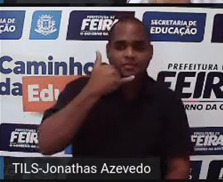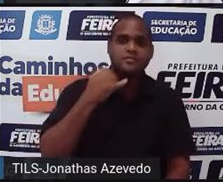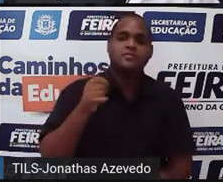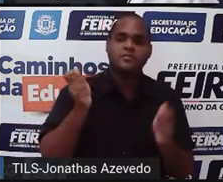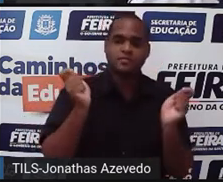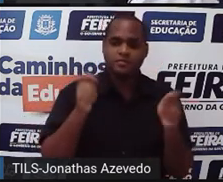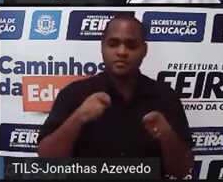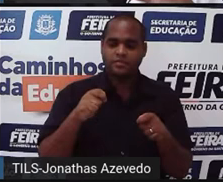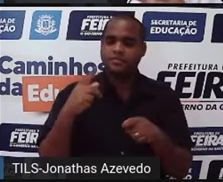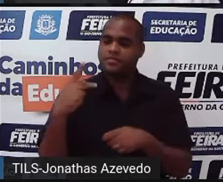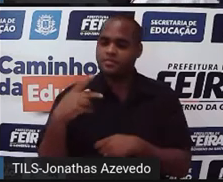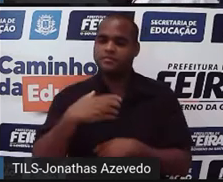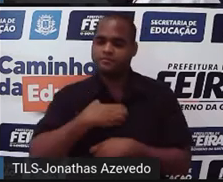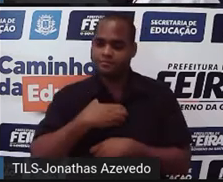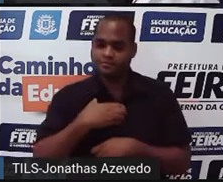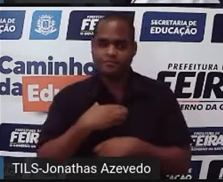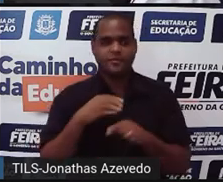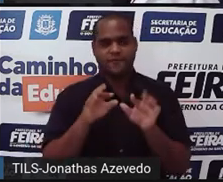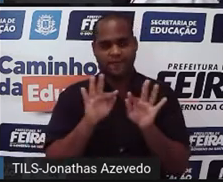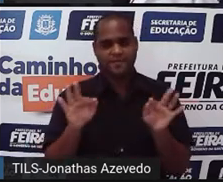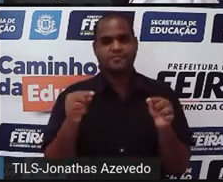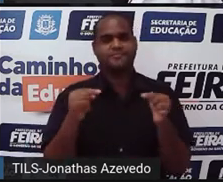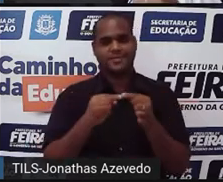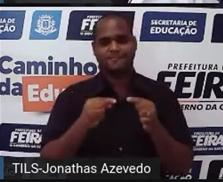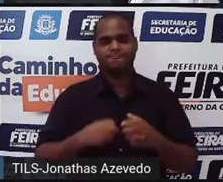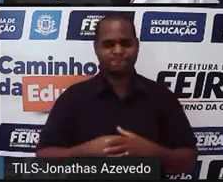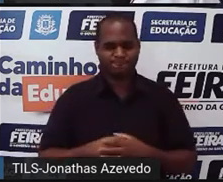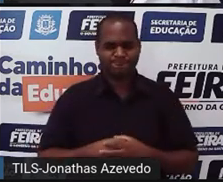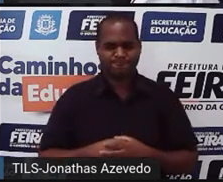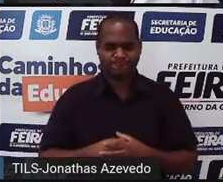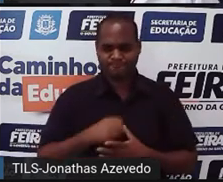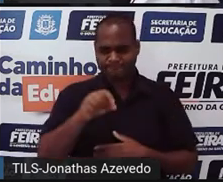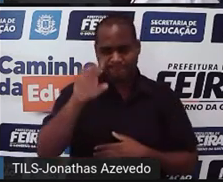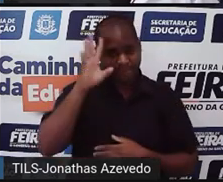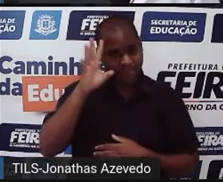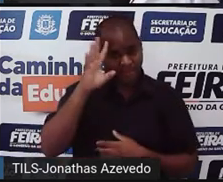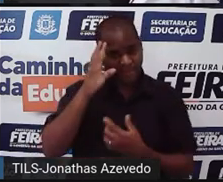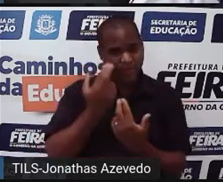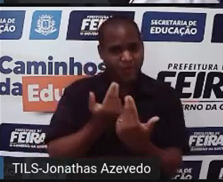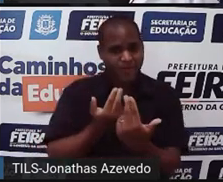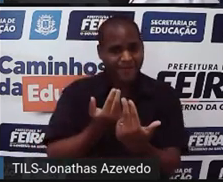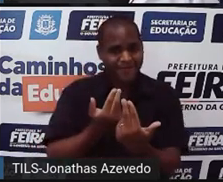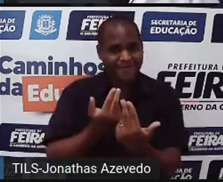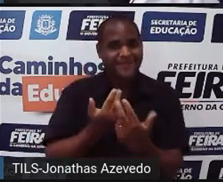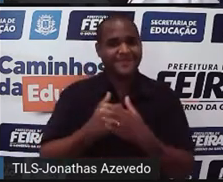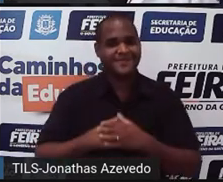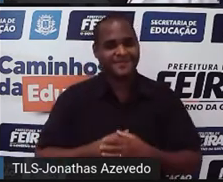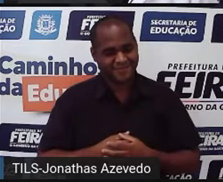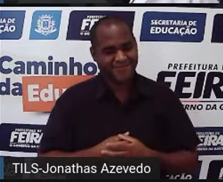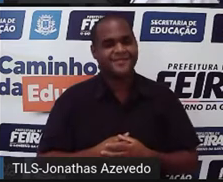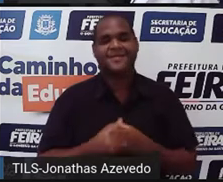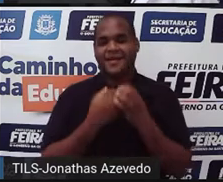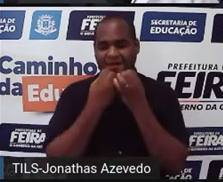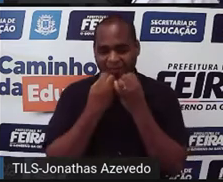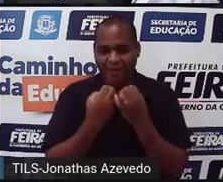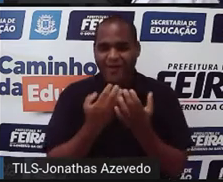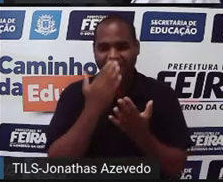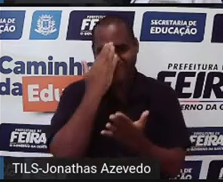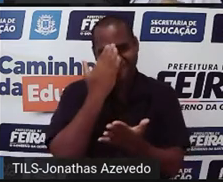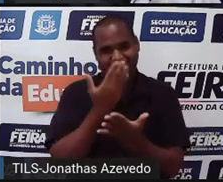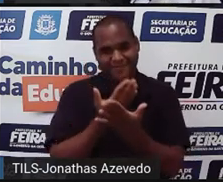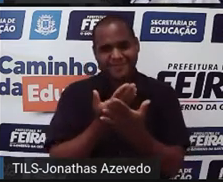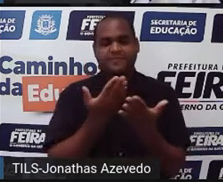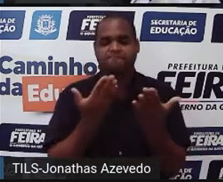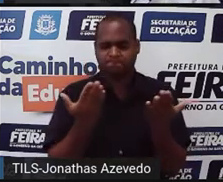é o sentido dessa frase, tá bom? Você pensou da mesma forma que eu? Bom, eu acredito que sim.